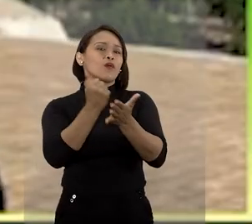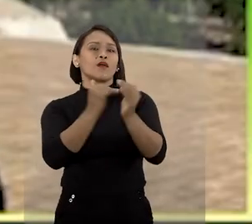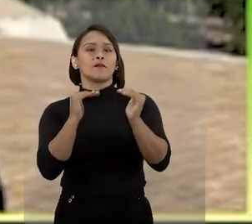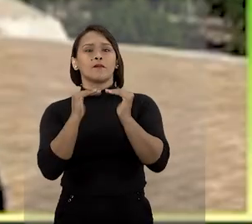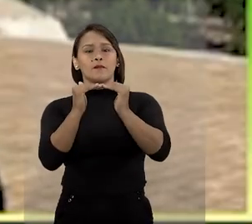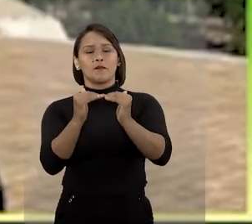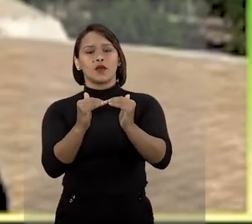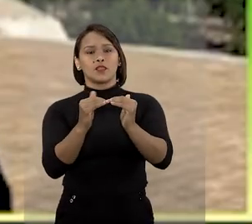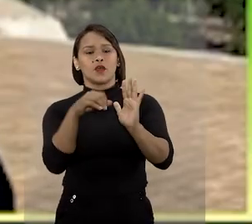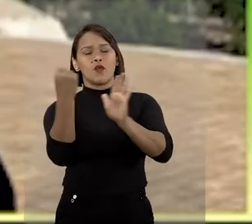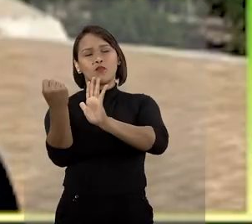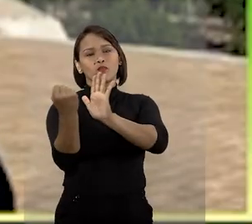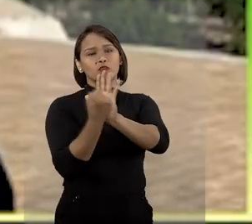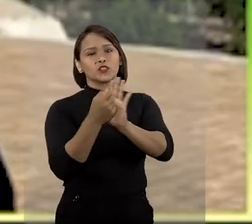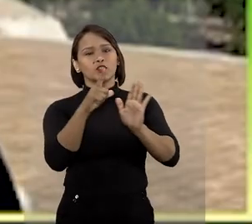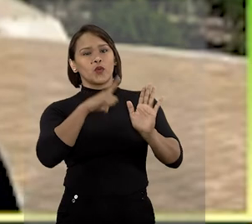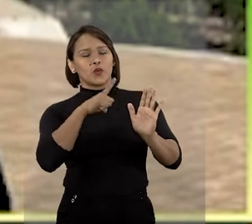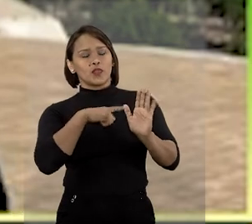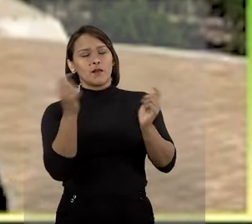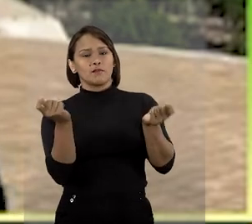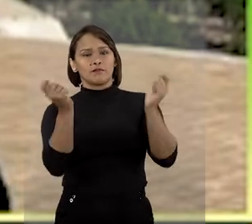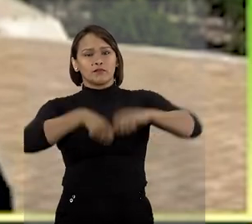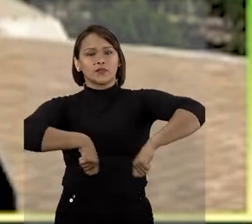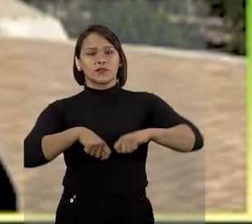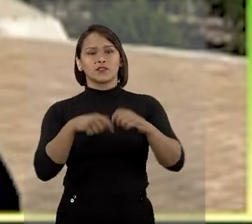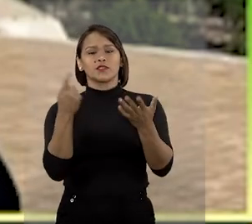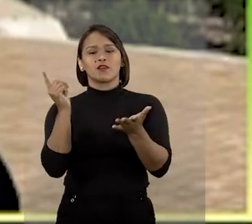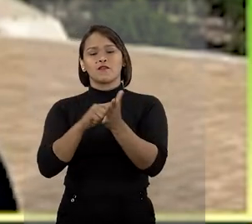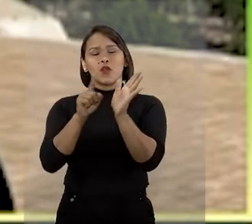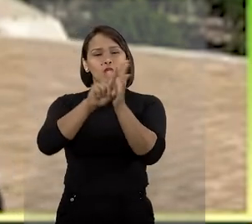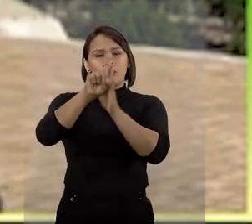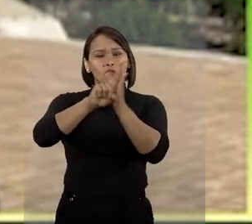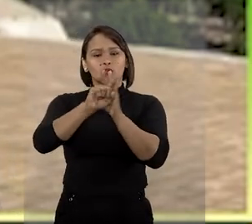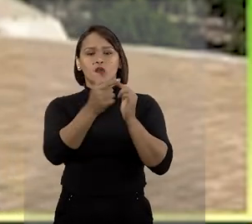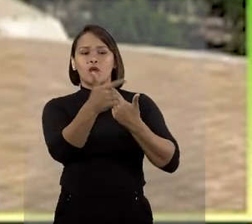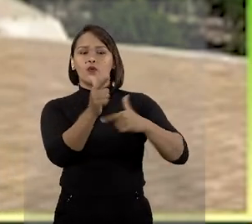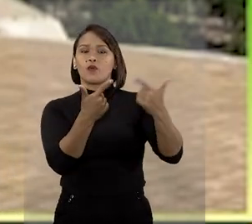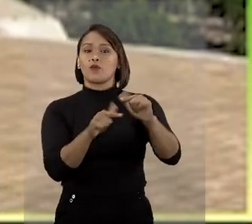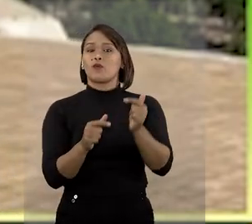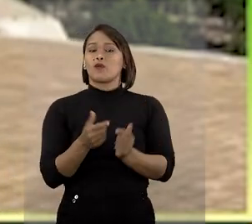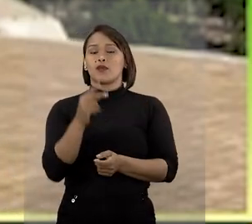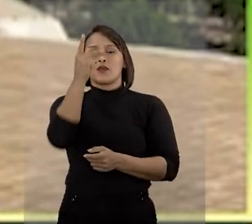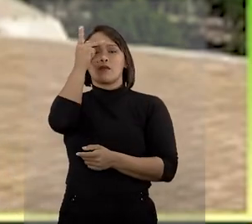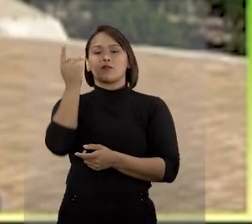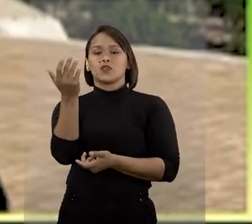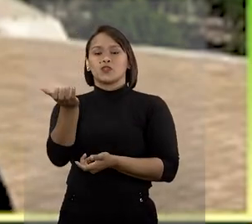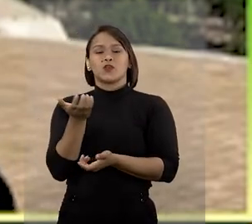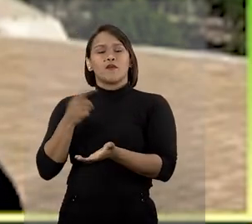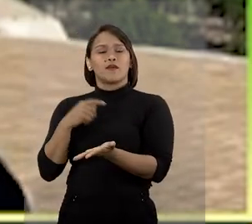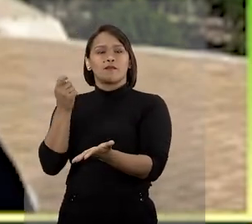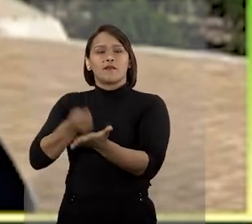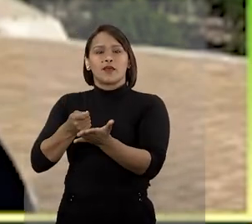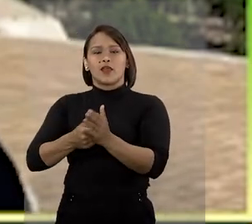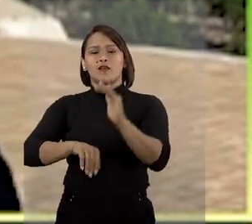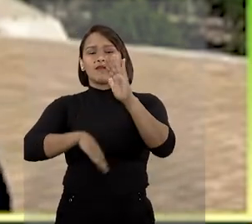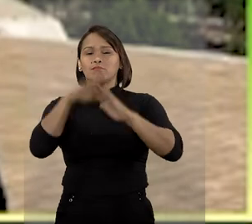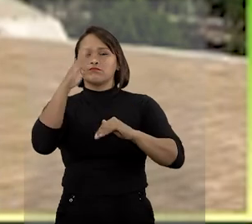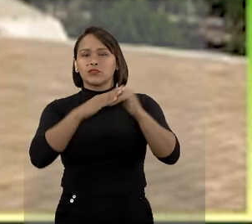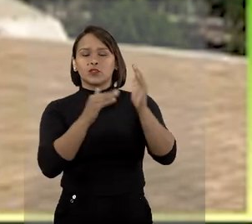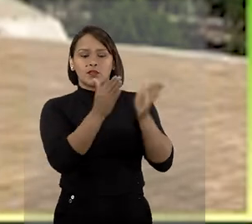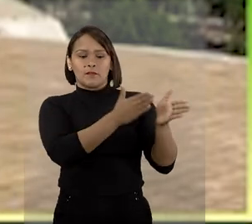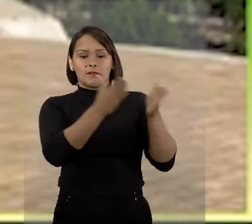contrato padrão ter sido levado a registro, permitindo que fosse consultado por qualquer interessado, além de ter sido